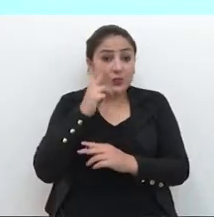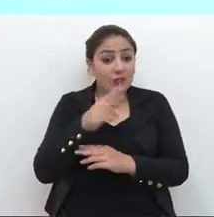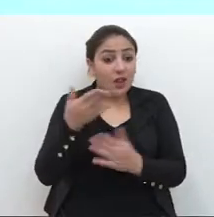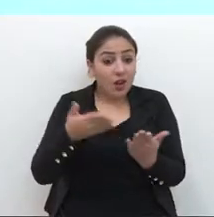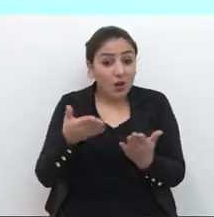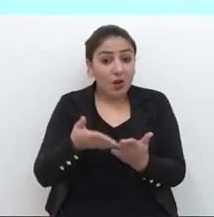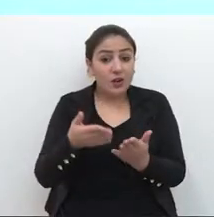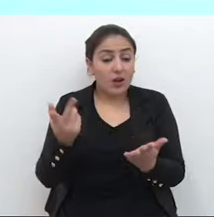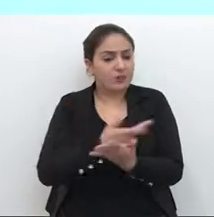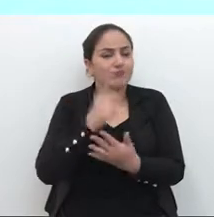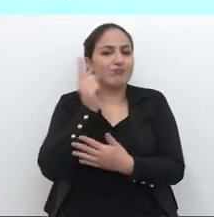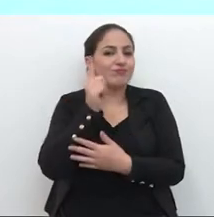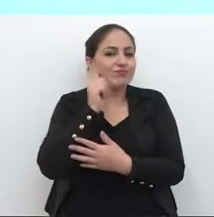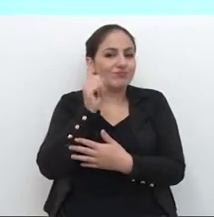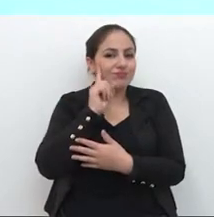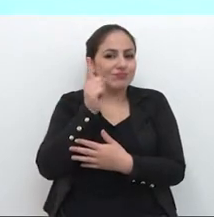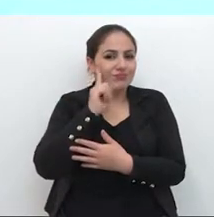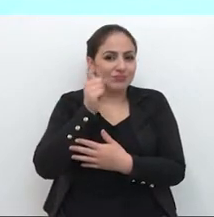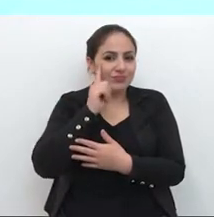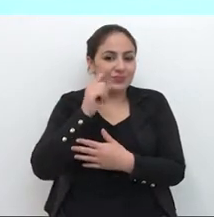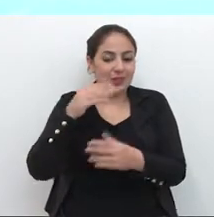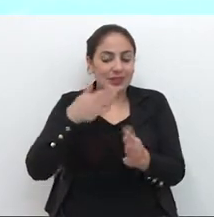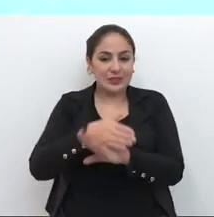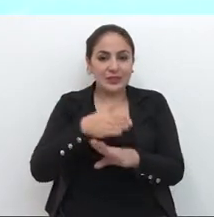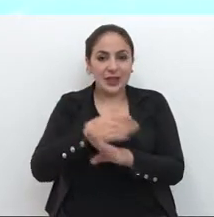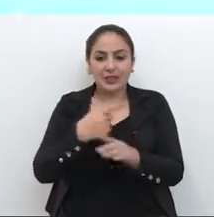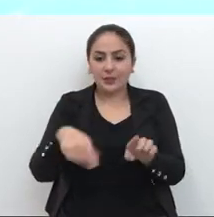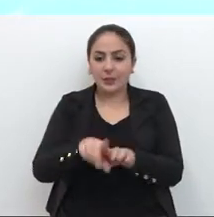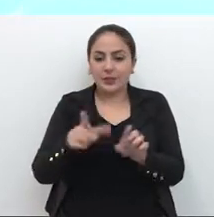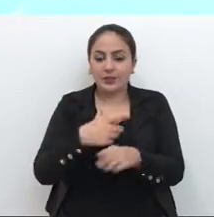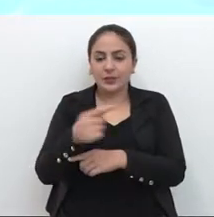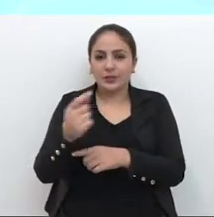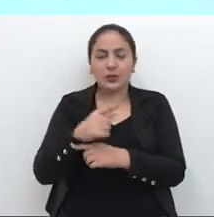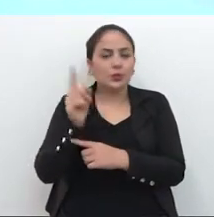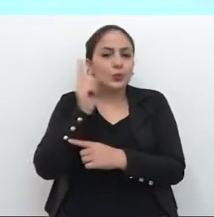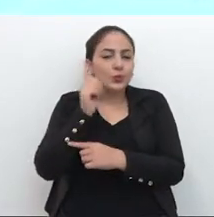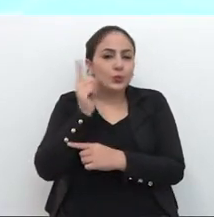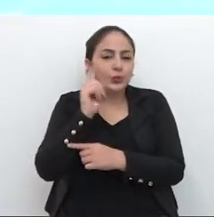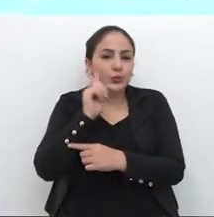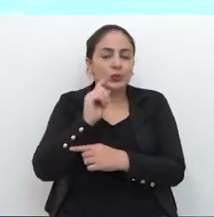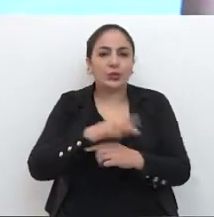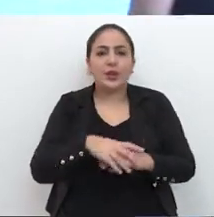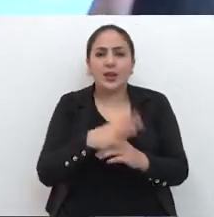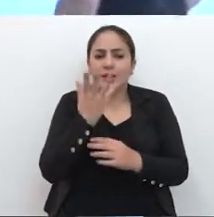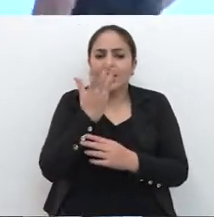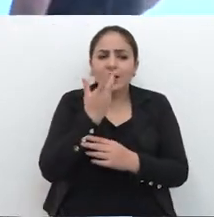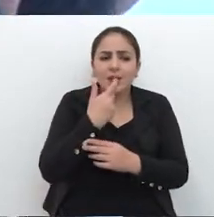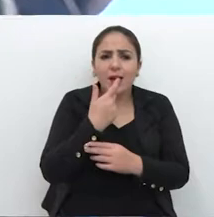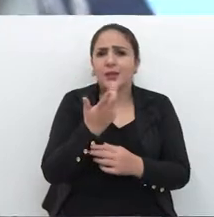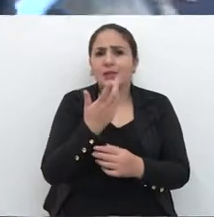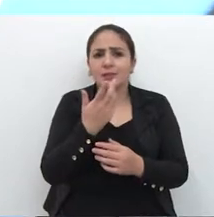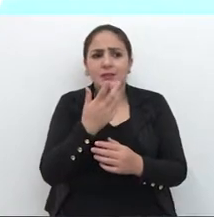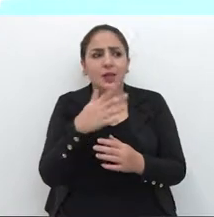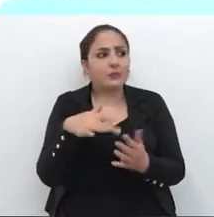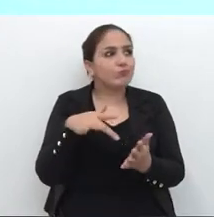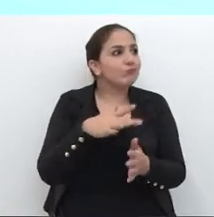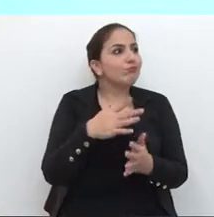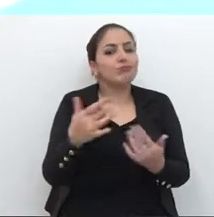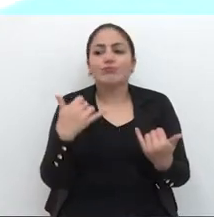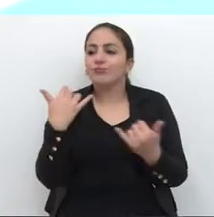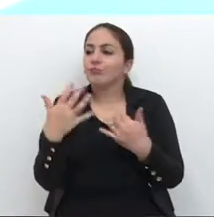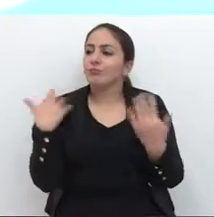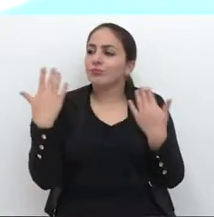que vocês viram agora, isso acontece todos os dias, na entrada e na saída. Todos os dias, pequeninhos, estão aí